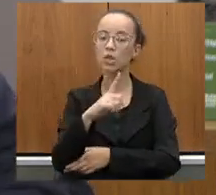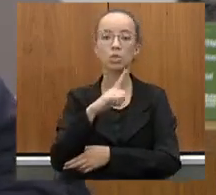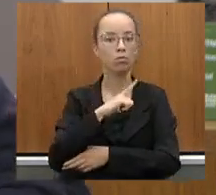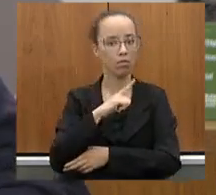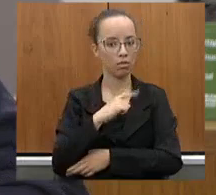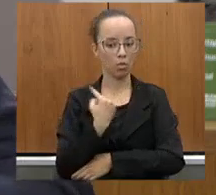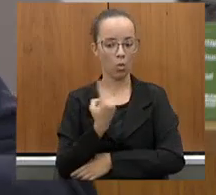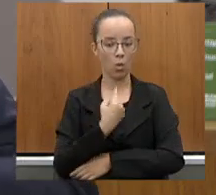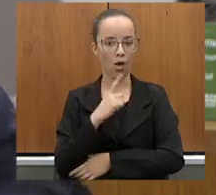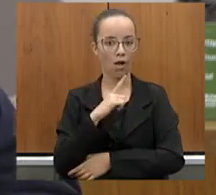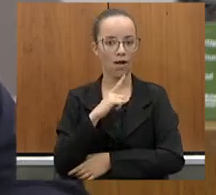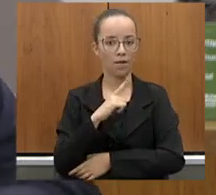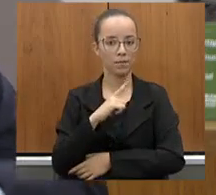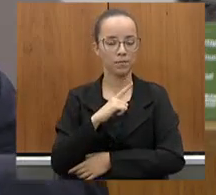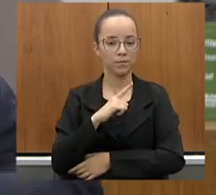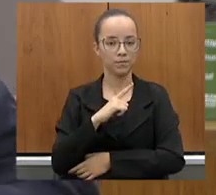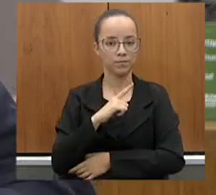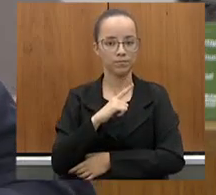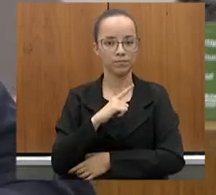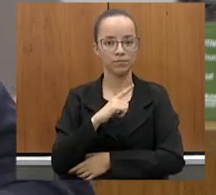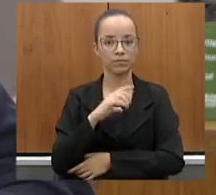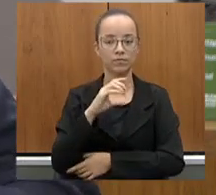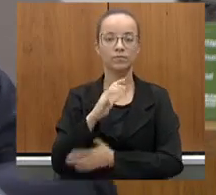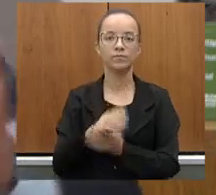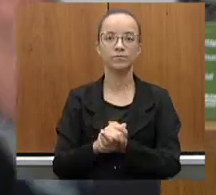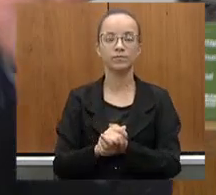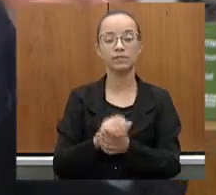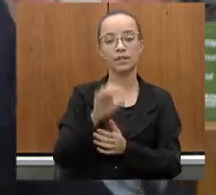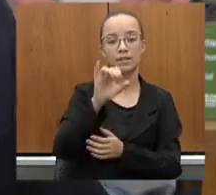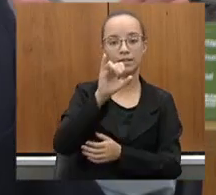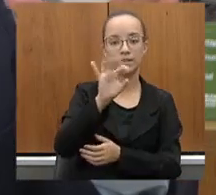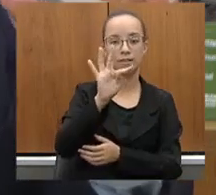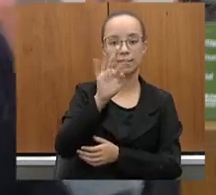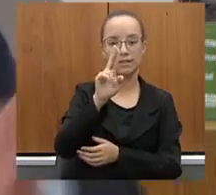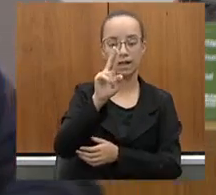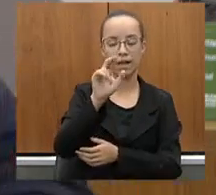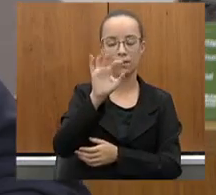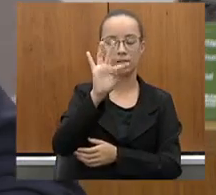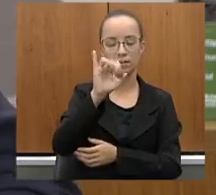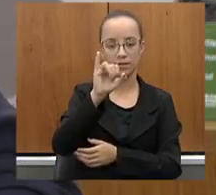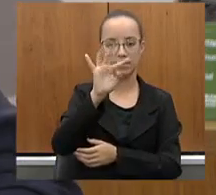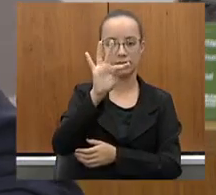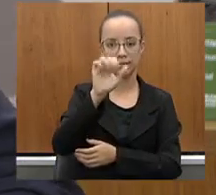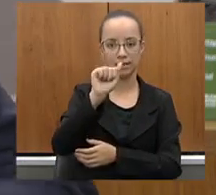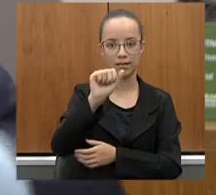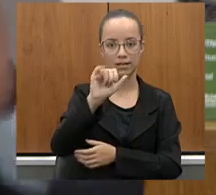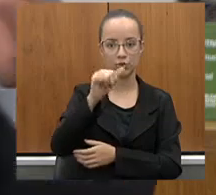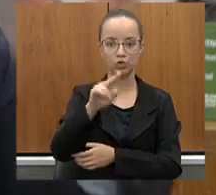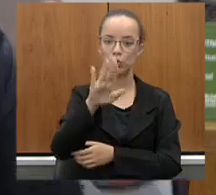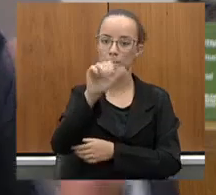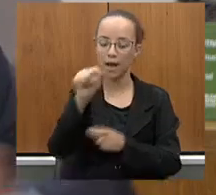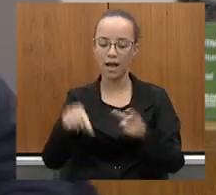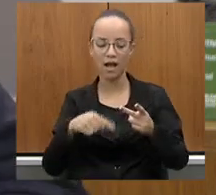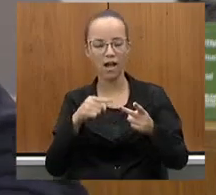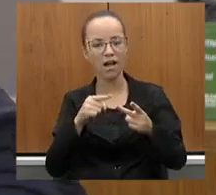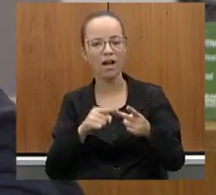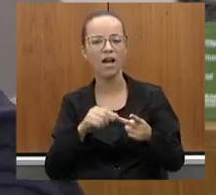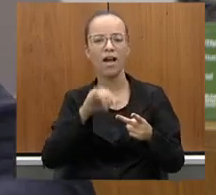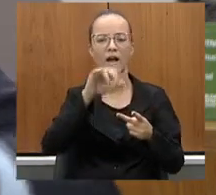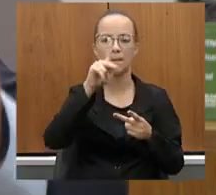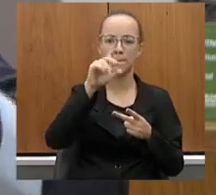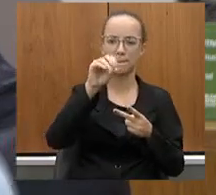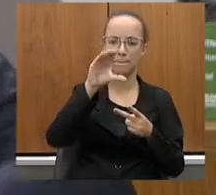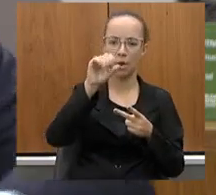região, abrangendo o Itajubá, a divisa de São Paulo, a 459, Poços de Caldas,